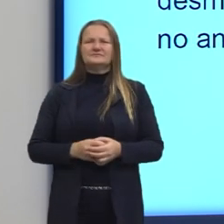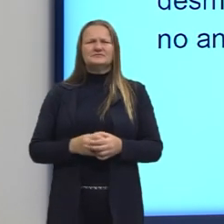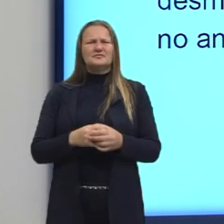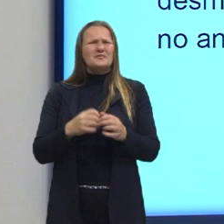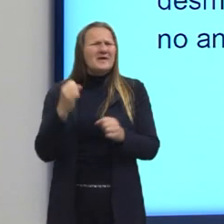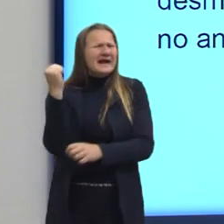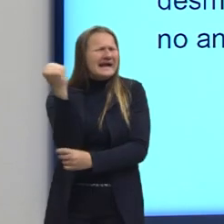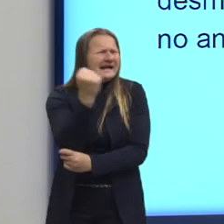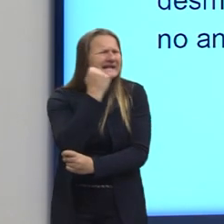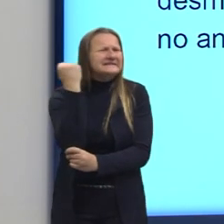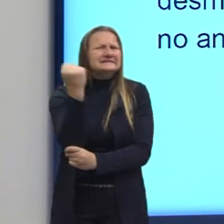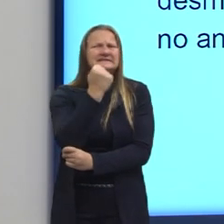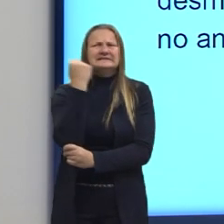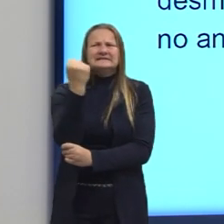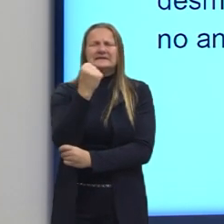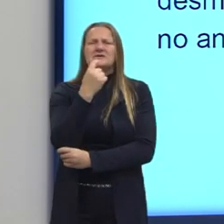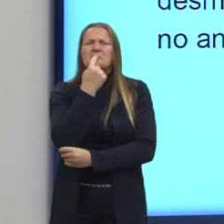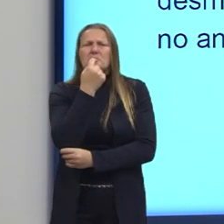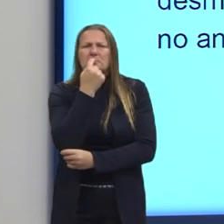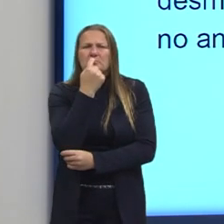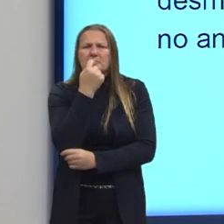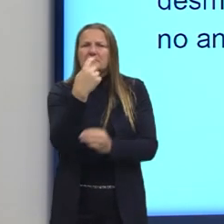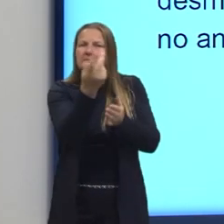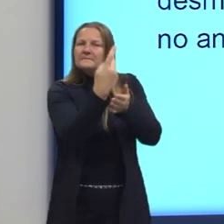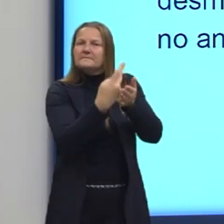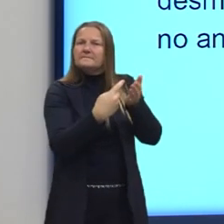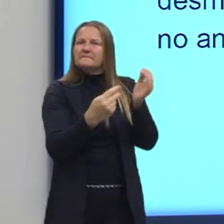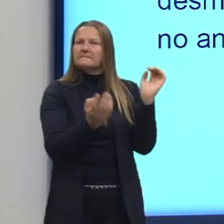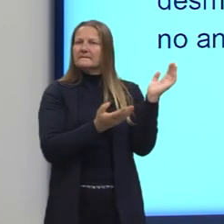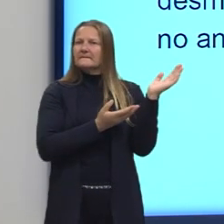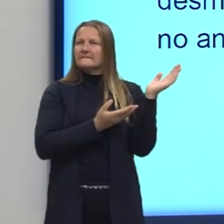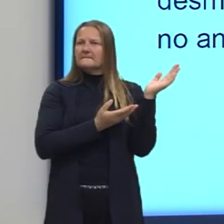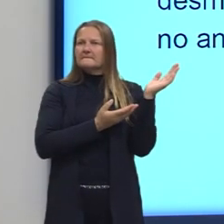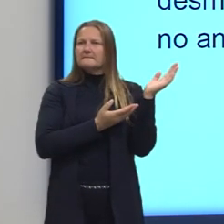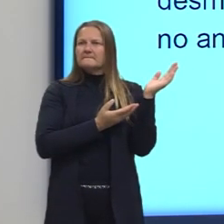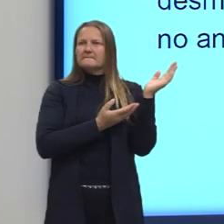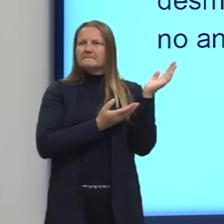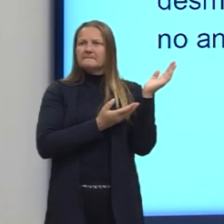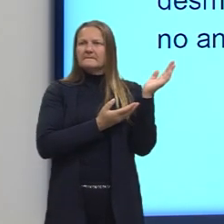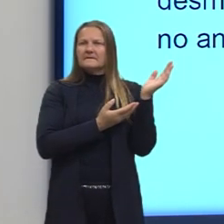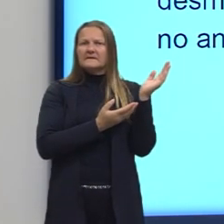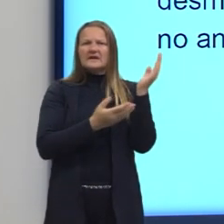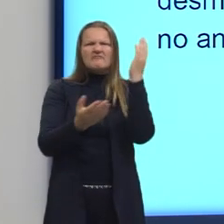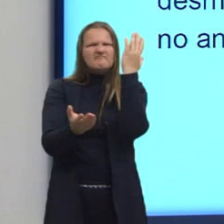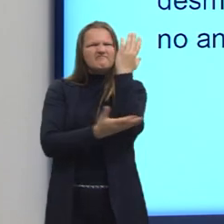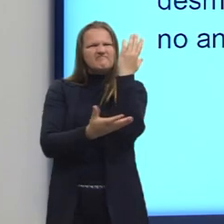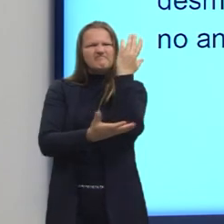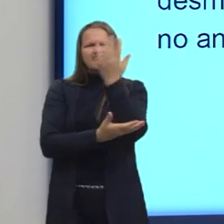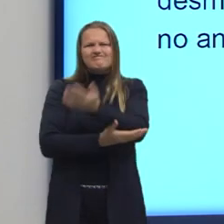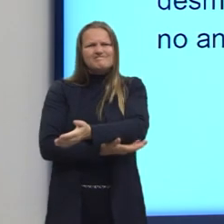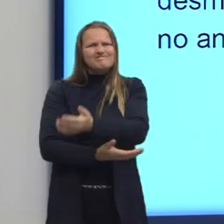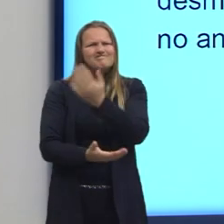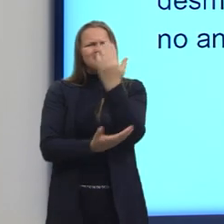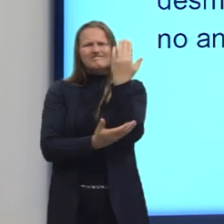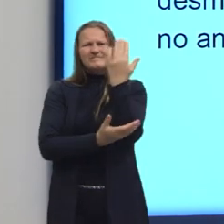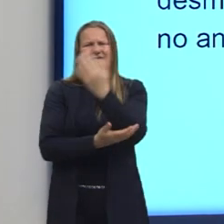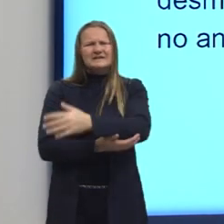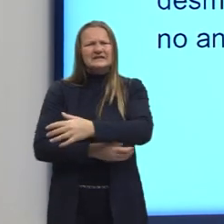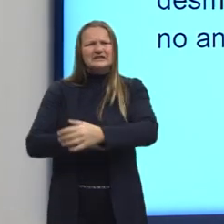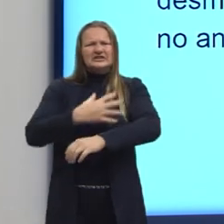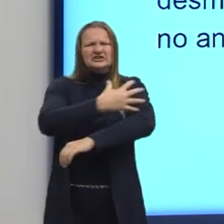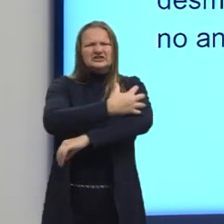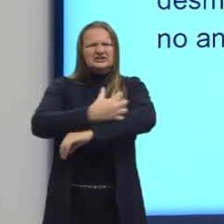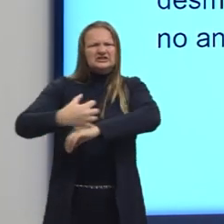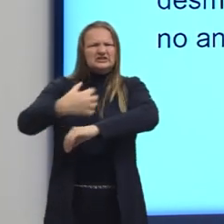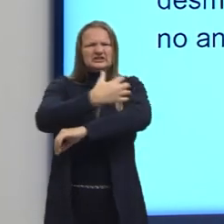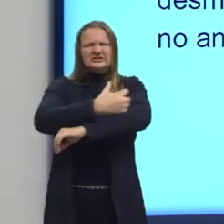em vermelho, as partes desmatadas. Certo? Então, observem